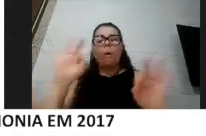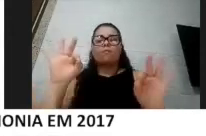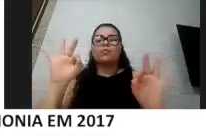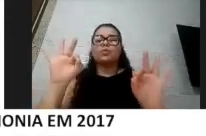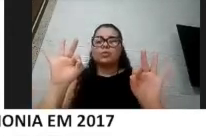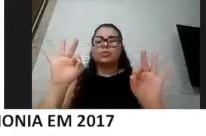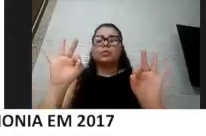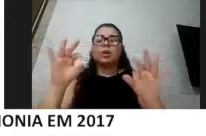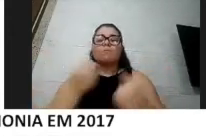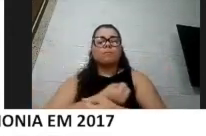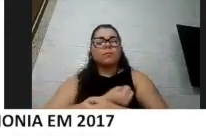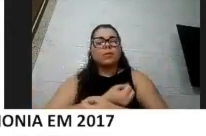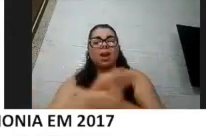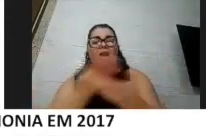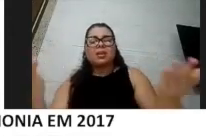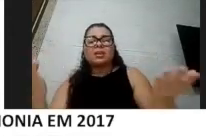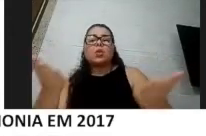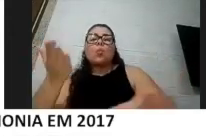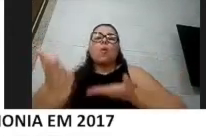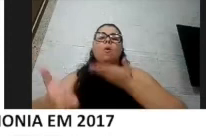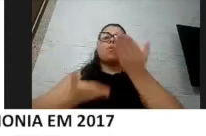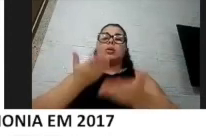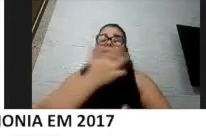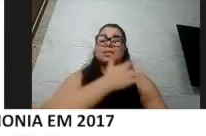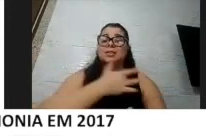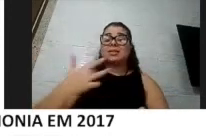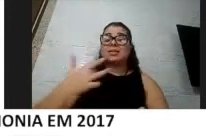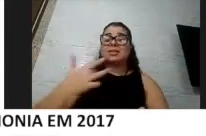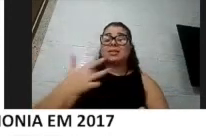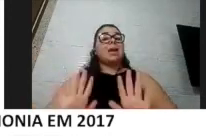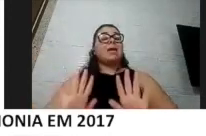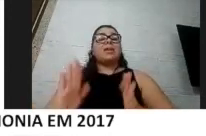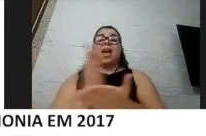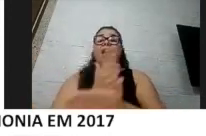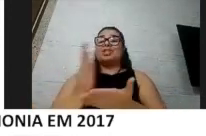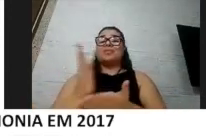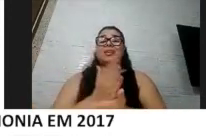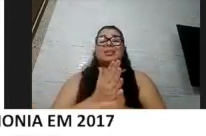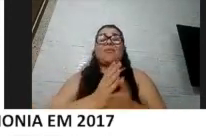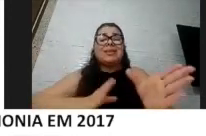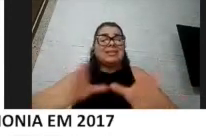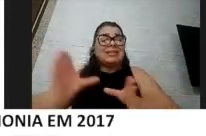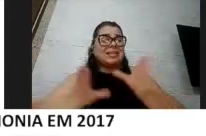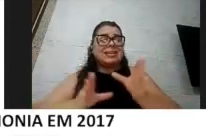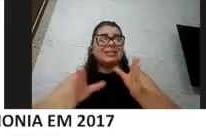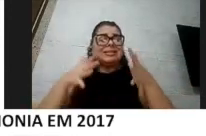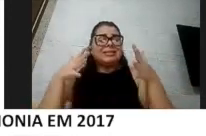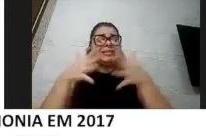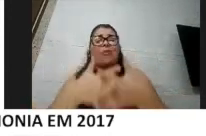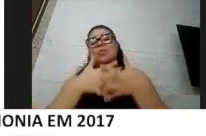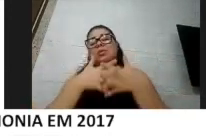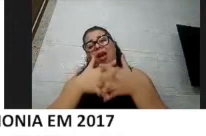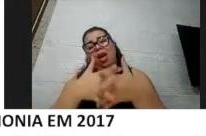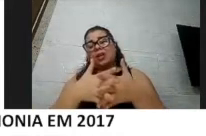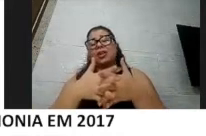fornecedor de cuidado de saúde para a nossa população, mas às vezes esse acesso é bastante complicado em determinadas